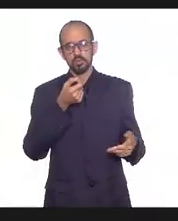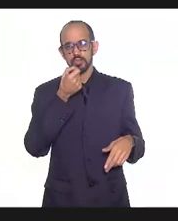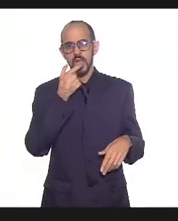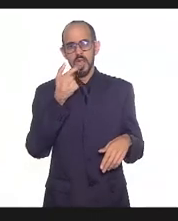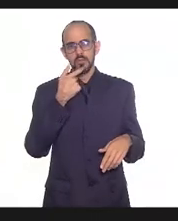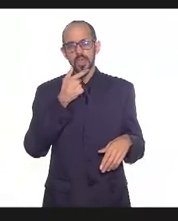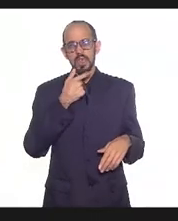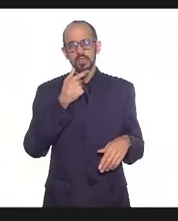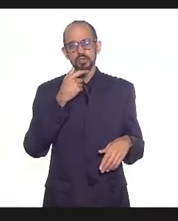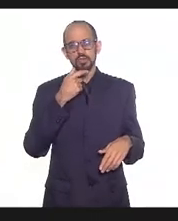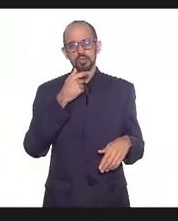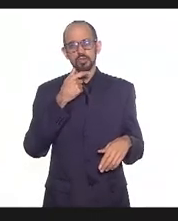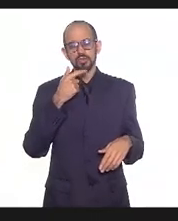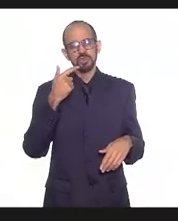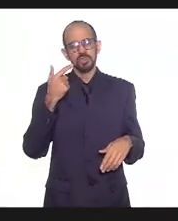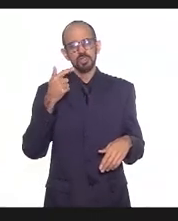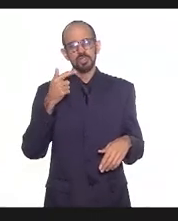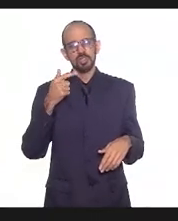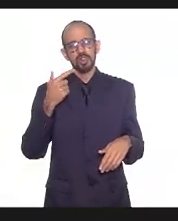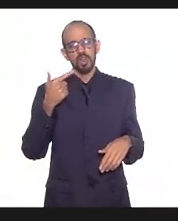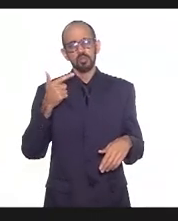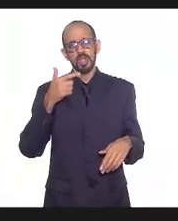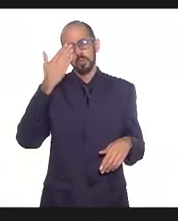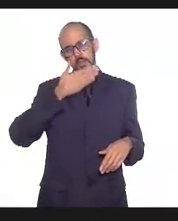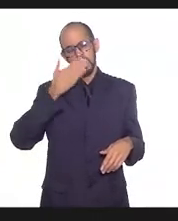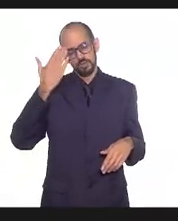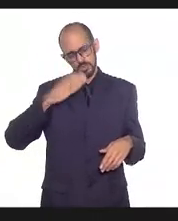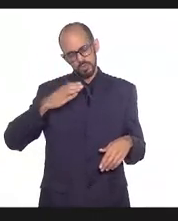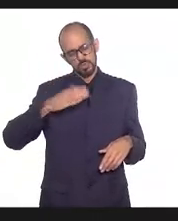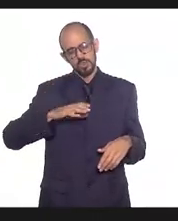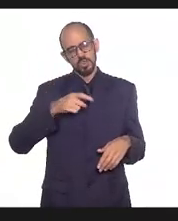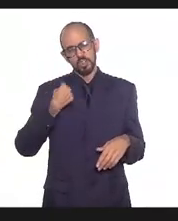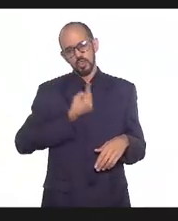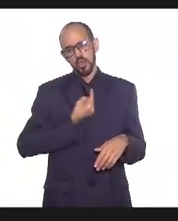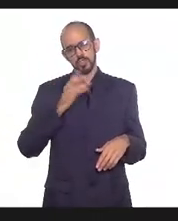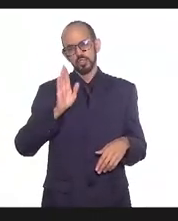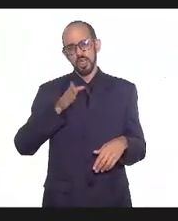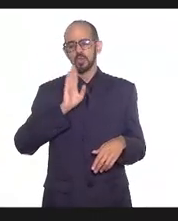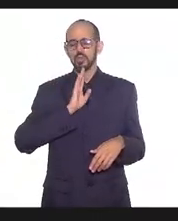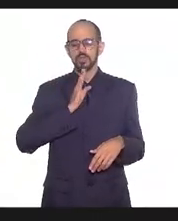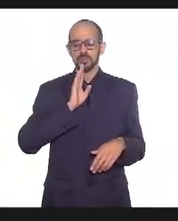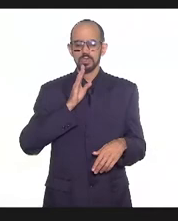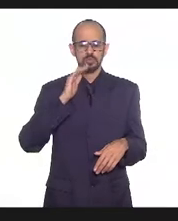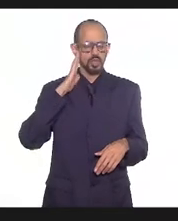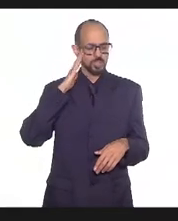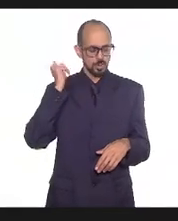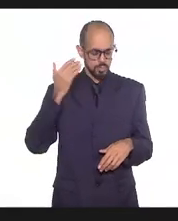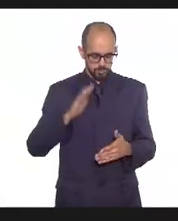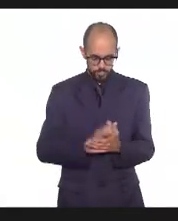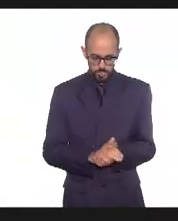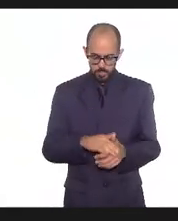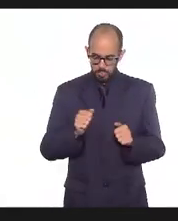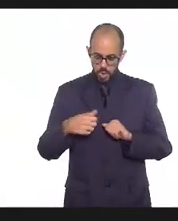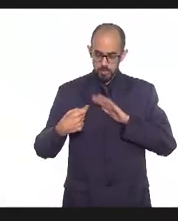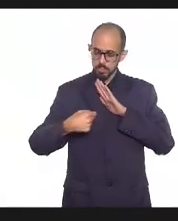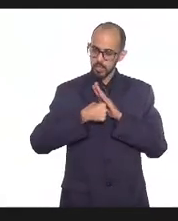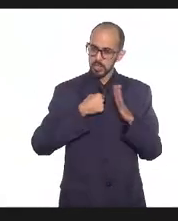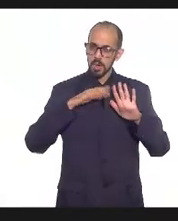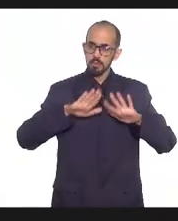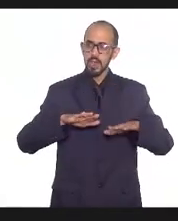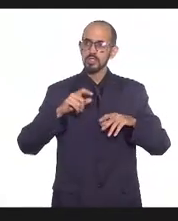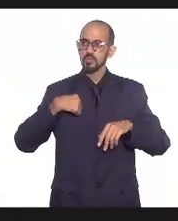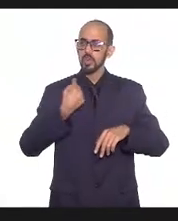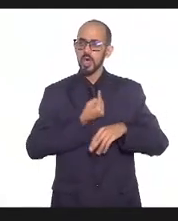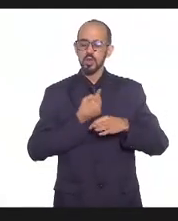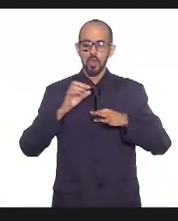referência científica tudo que a gente já conhece então pode ser para qualquer pergunta mas esse foi assim o nosso